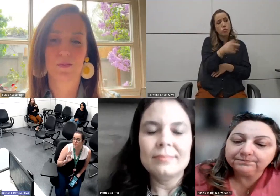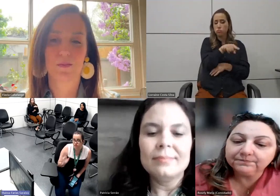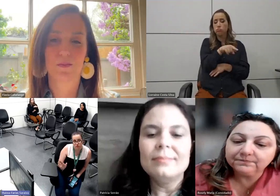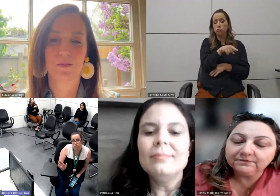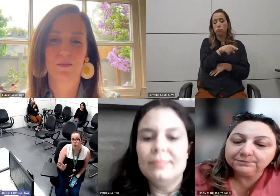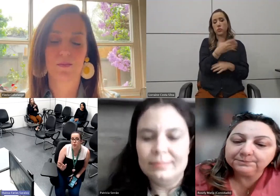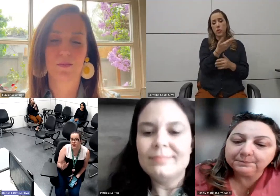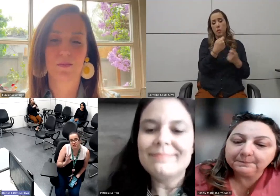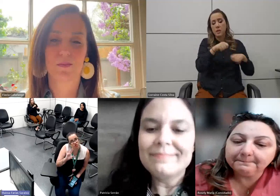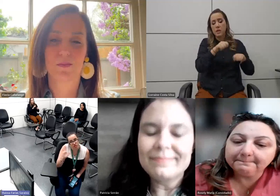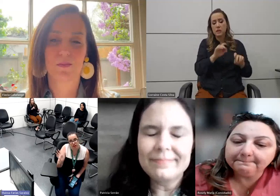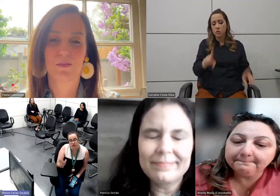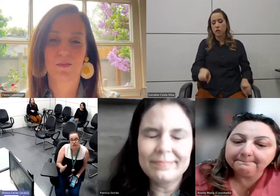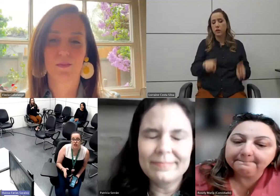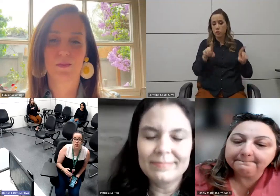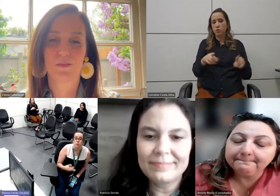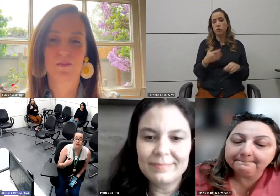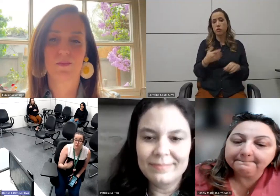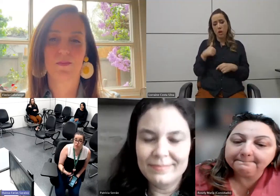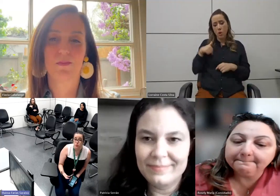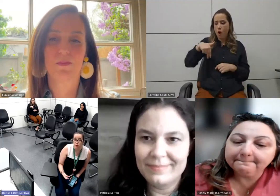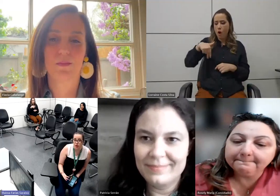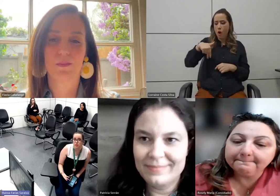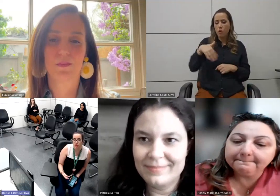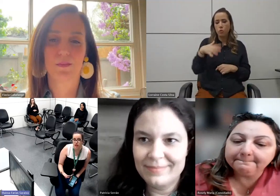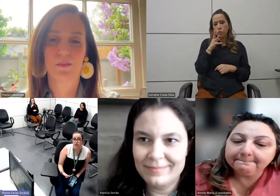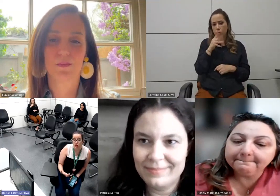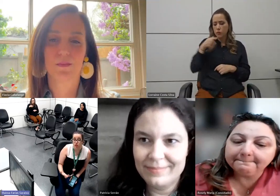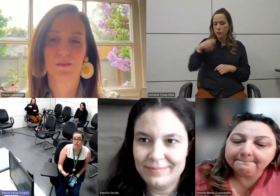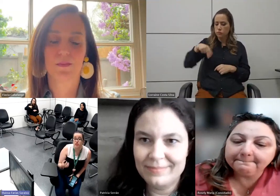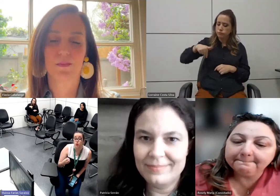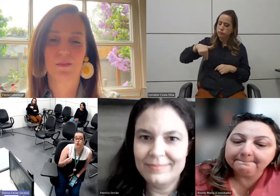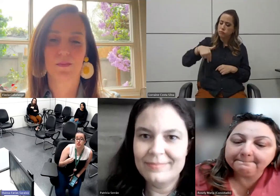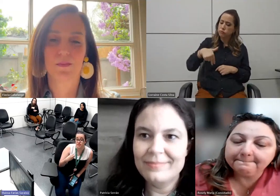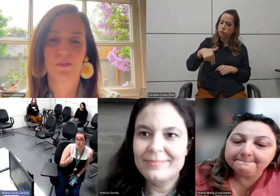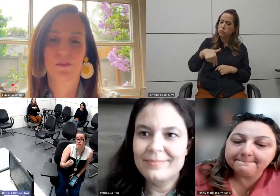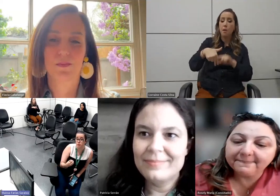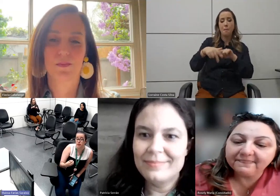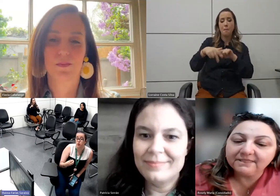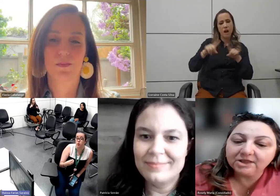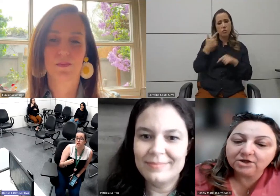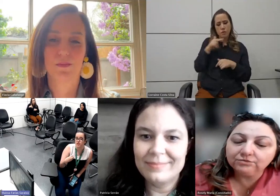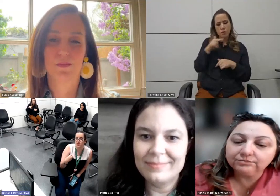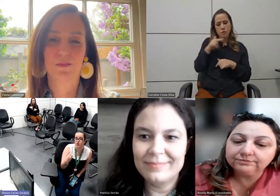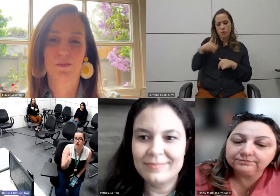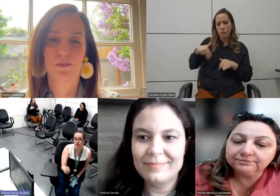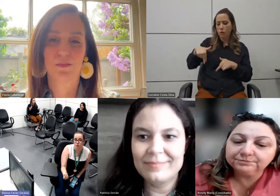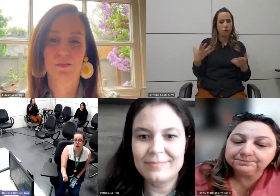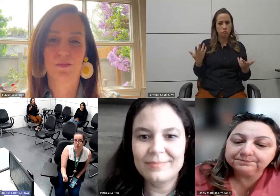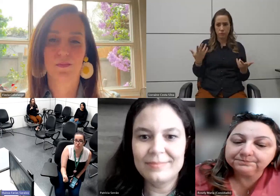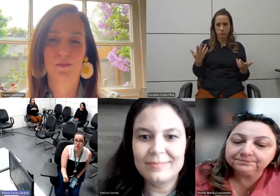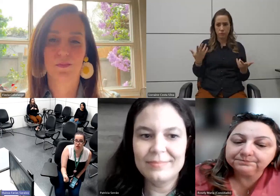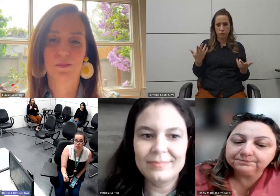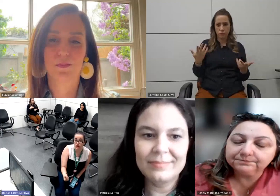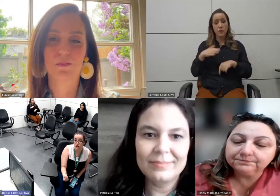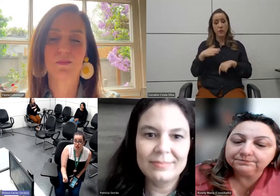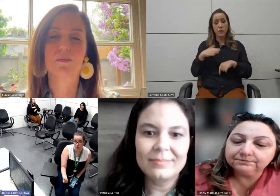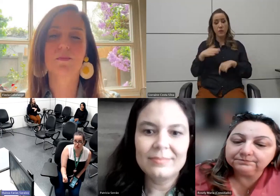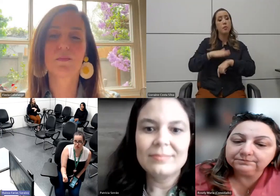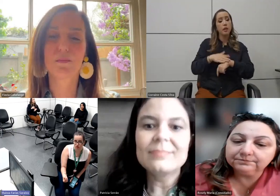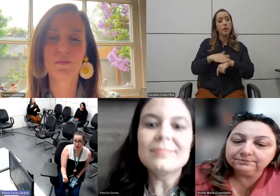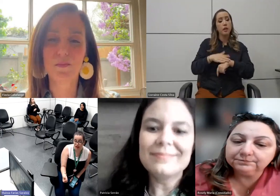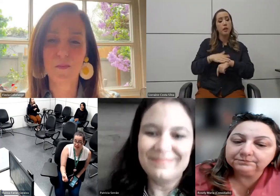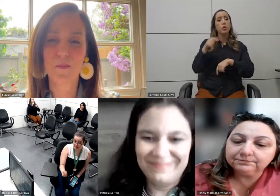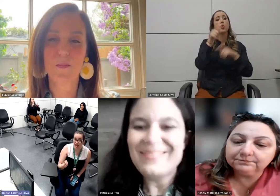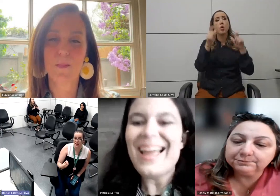eu ando normalmente, né? Mas eu me acostumei a pedir a cadeira de rodas. E você vê também que quando você chega no balcão de check-in